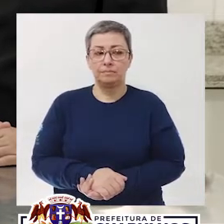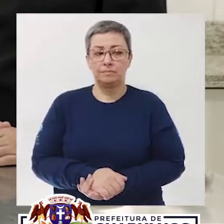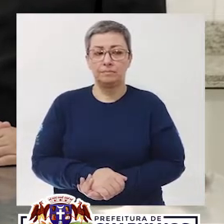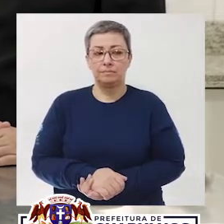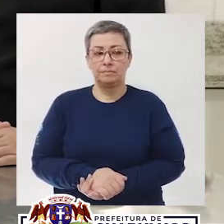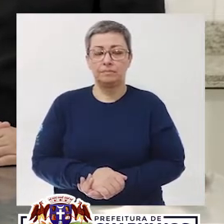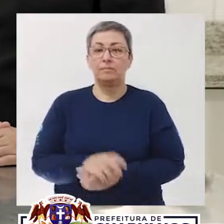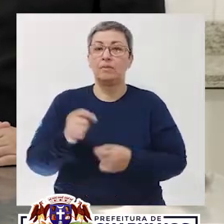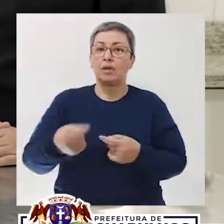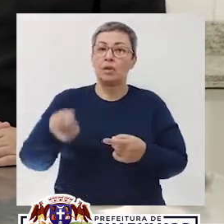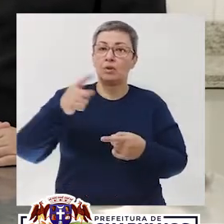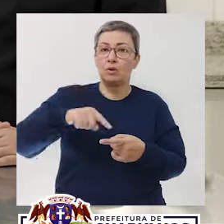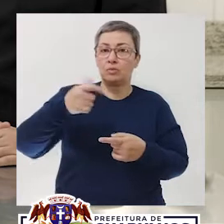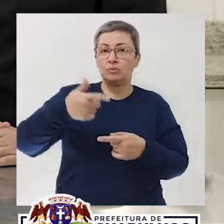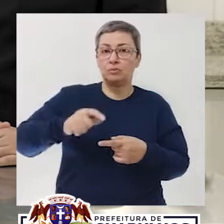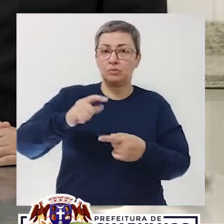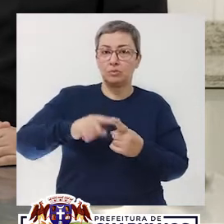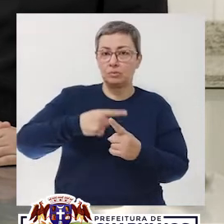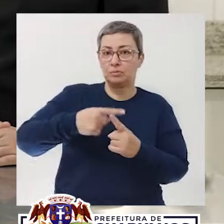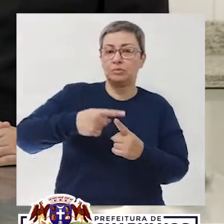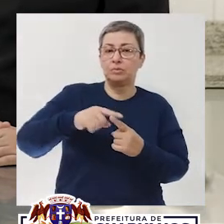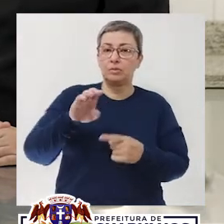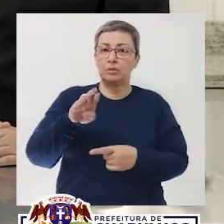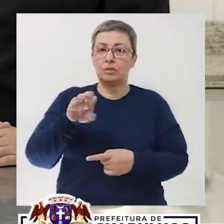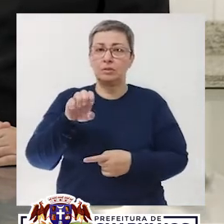E o restante do creme.